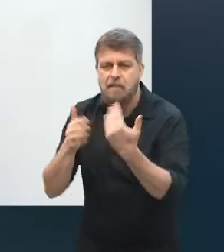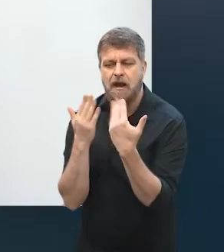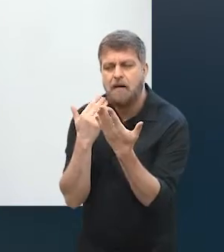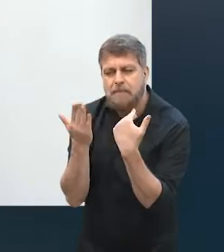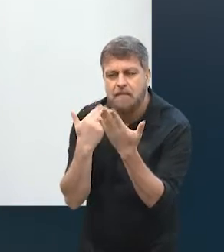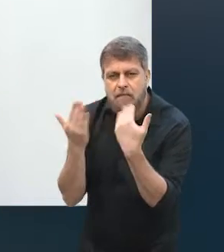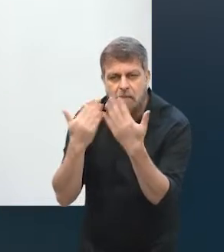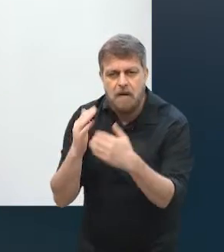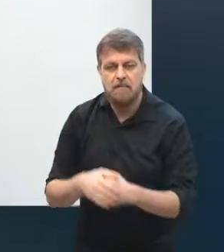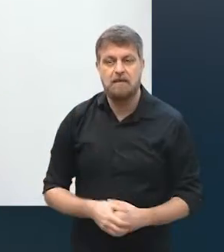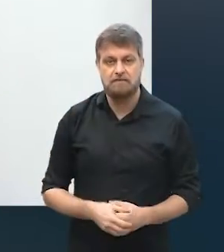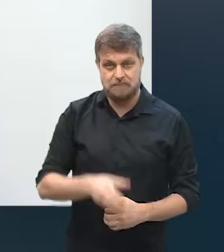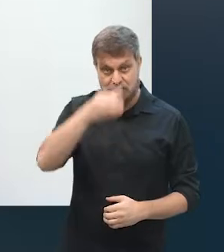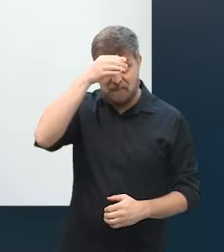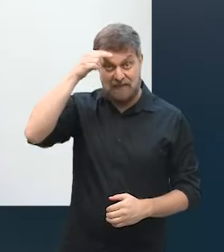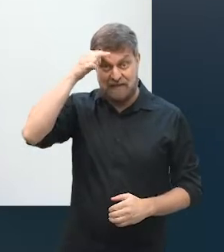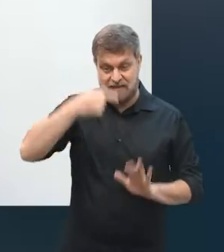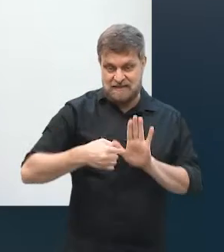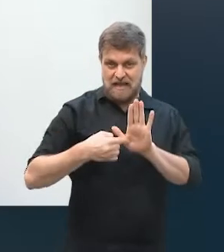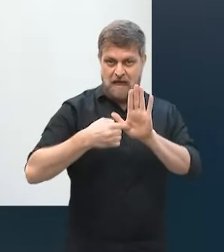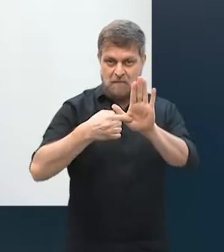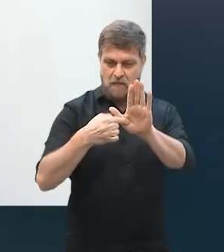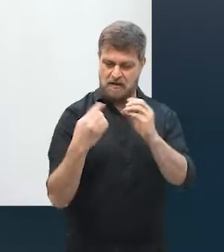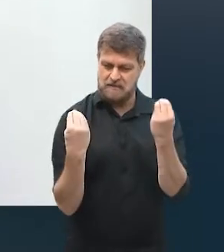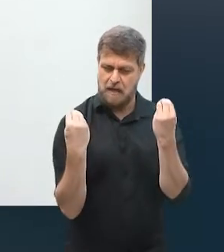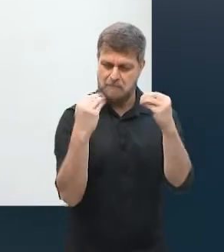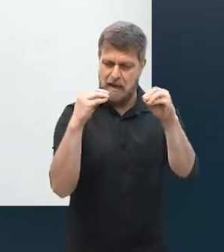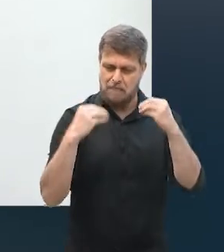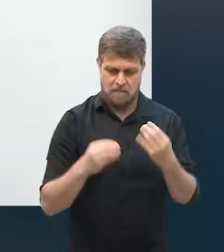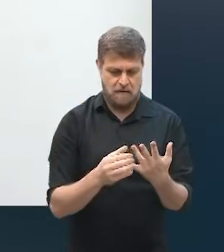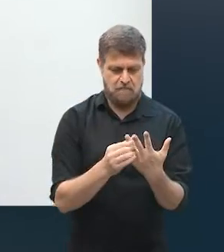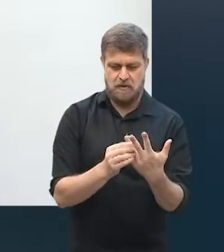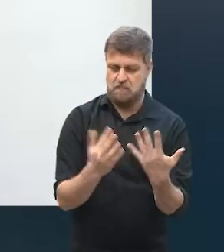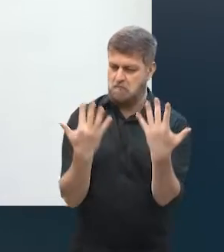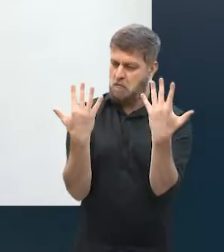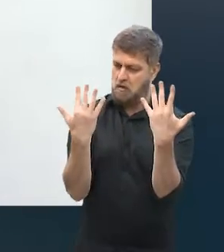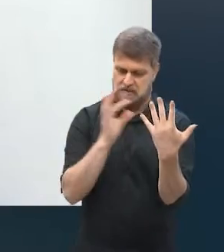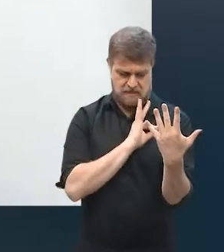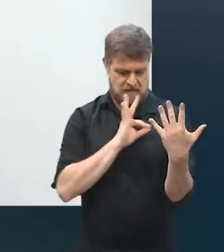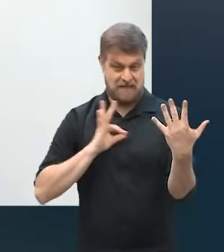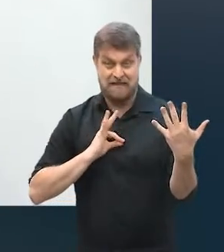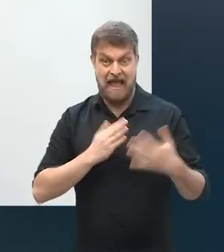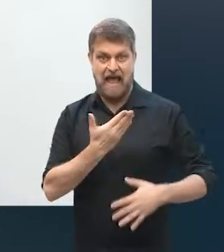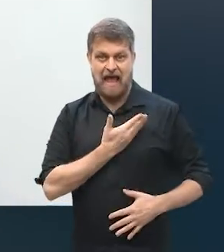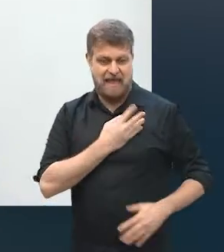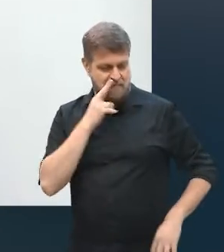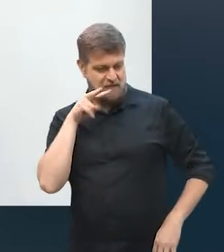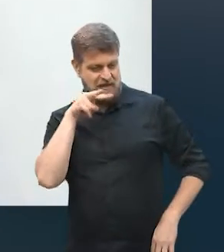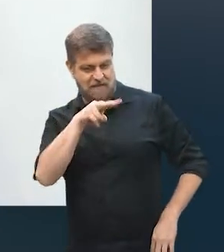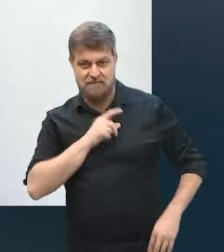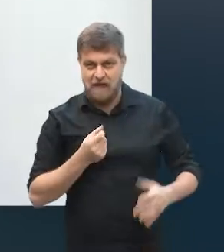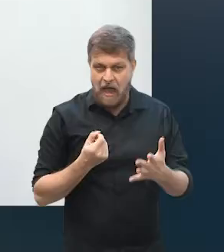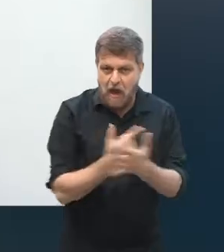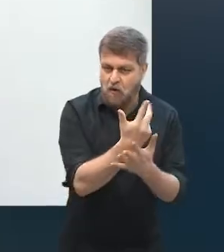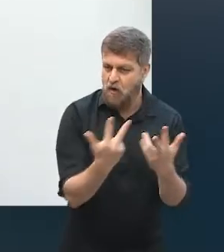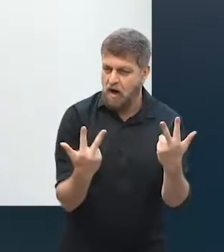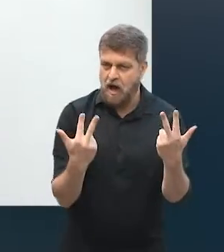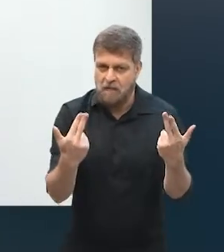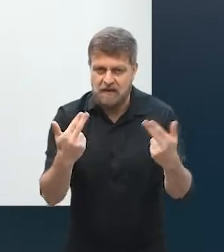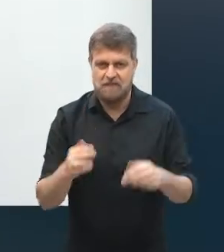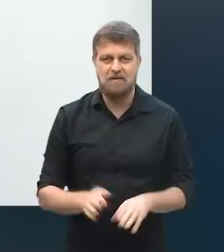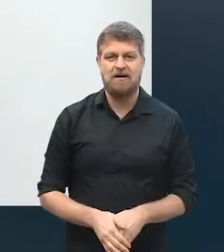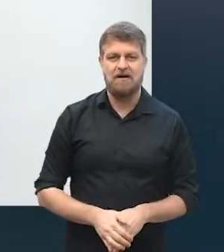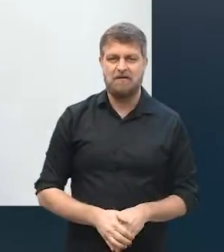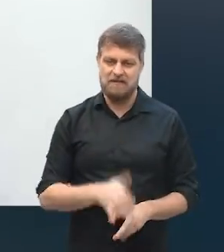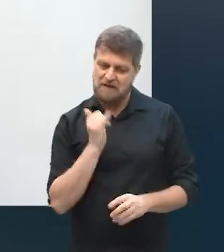as clientes postam os recebidos que elas compram da loja. E aí, a amiga vê e também compra, e fala que foi indicada